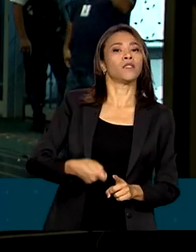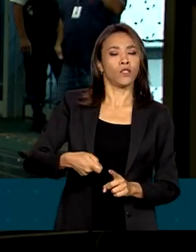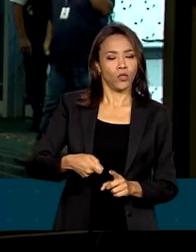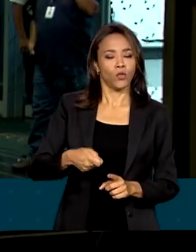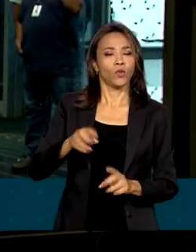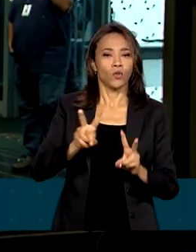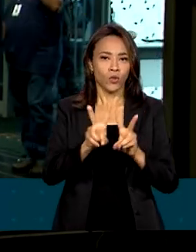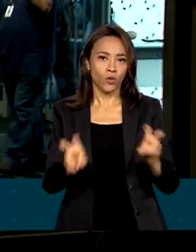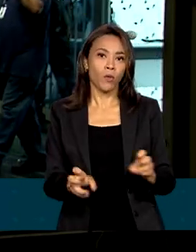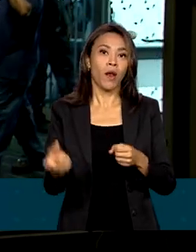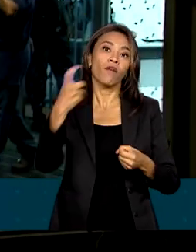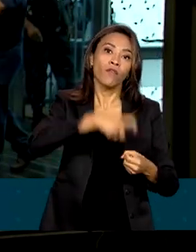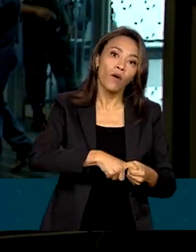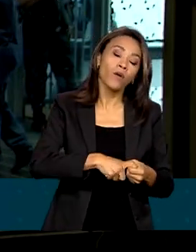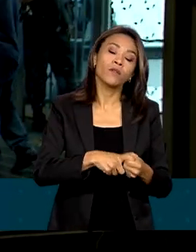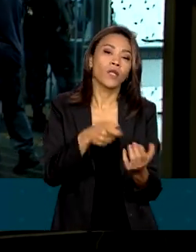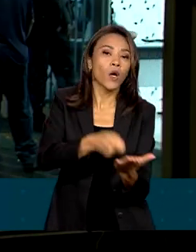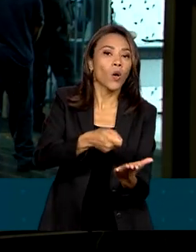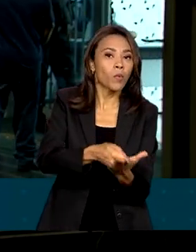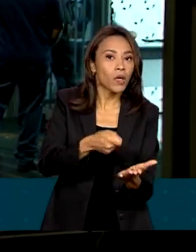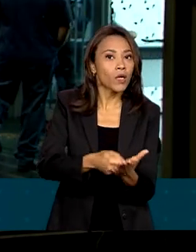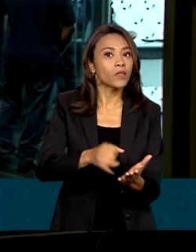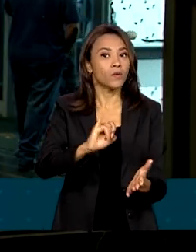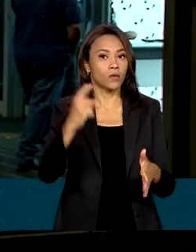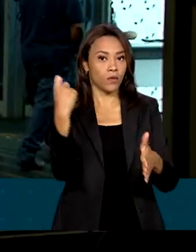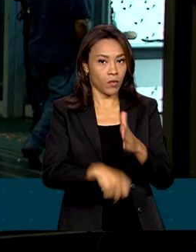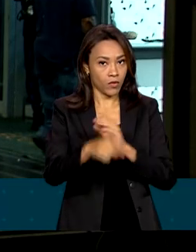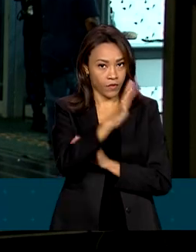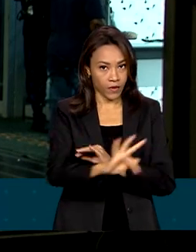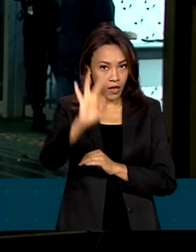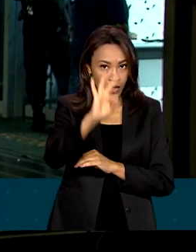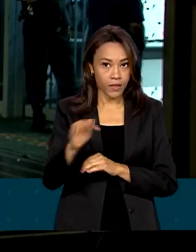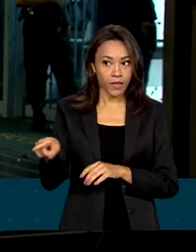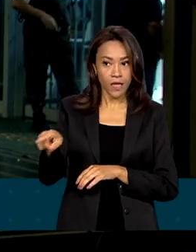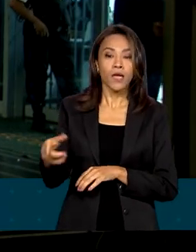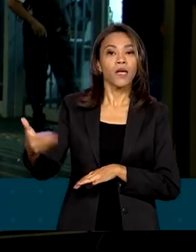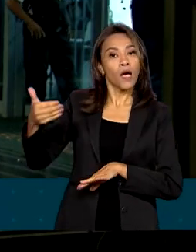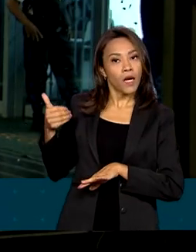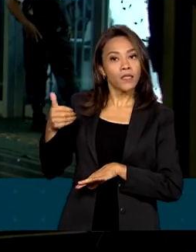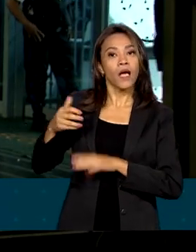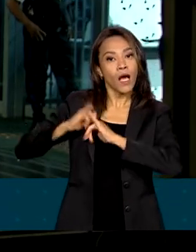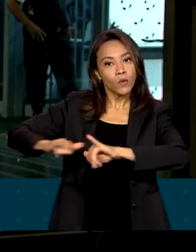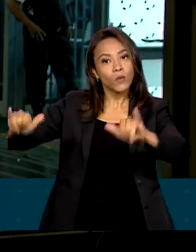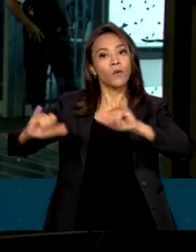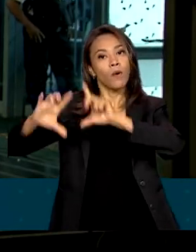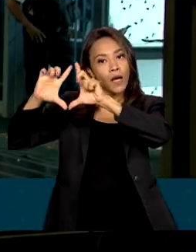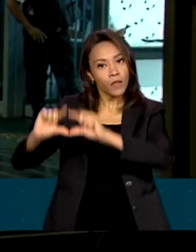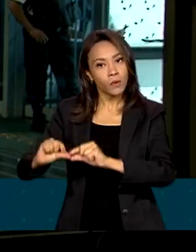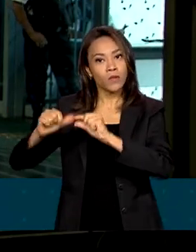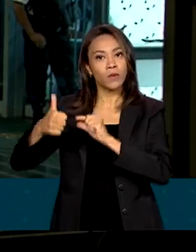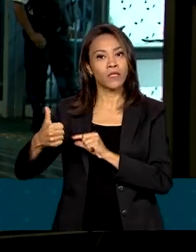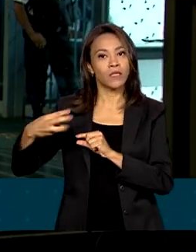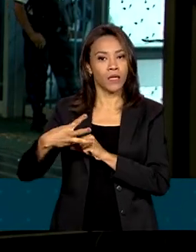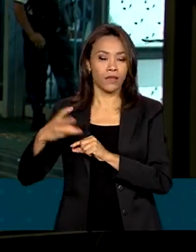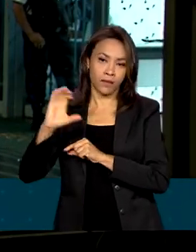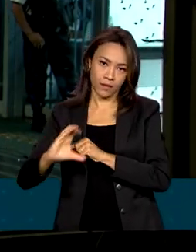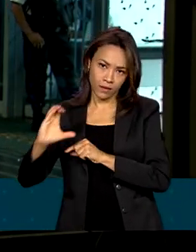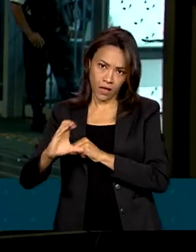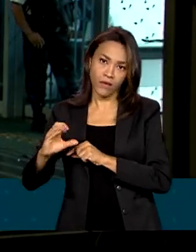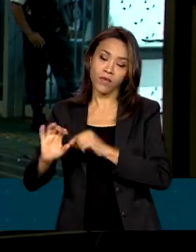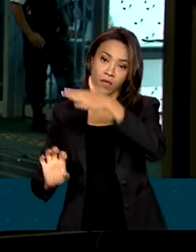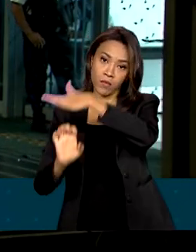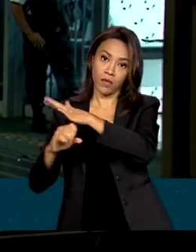da cobrança dos impostos federais. Mais cedo, a Petrobras anunciou a redução de R$ 0 no valor da